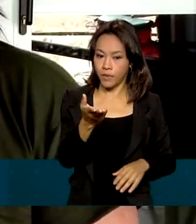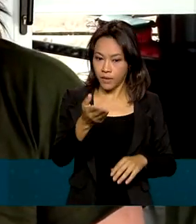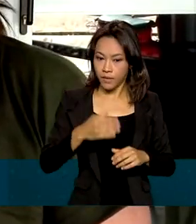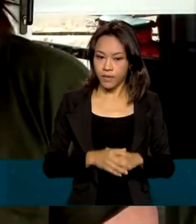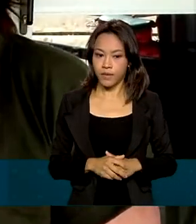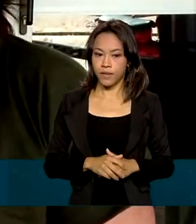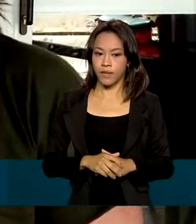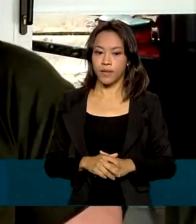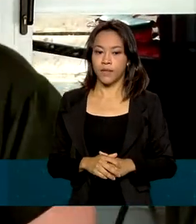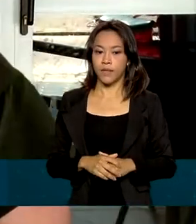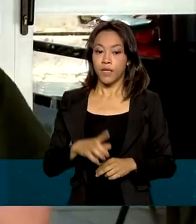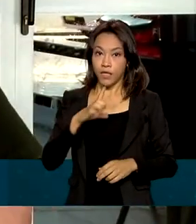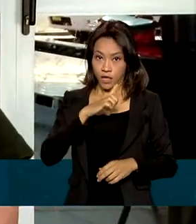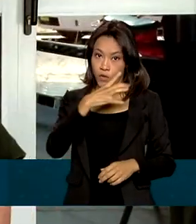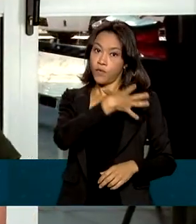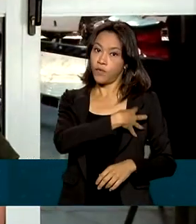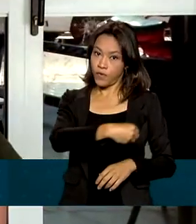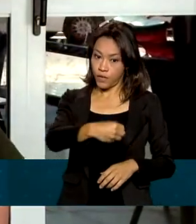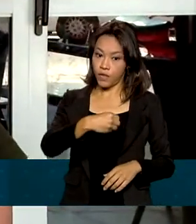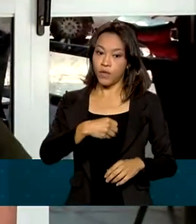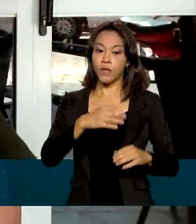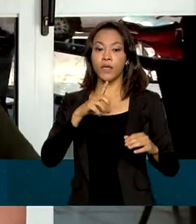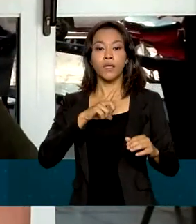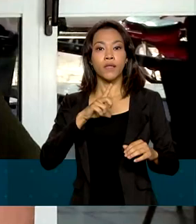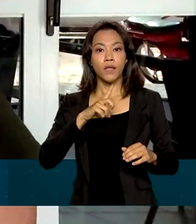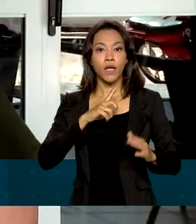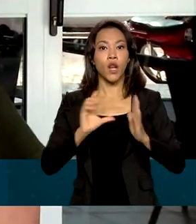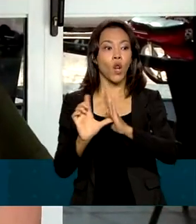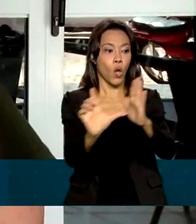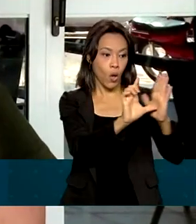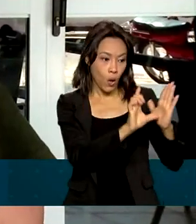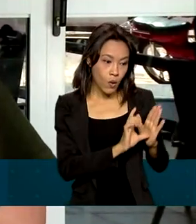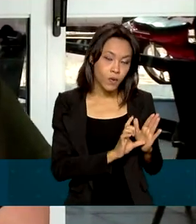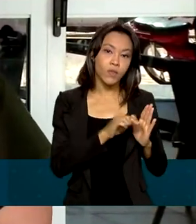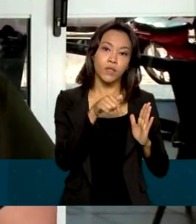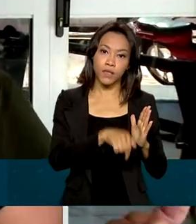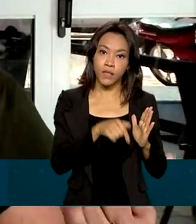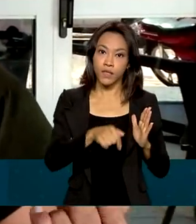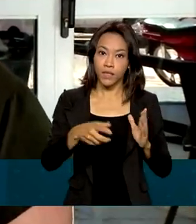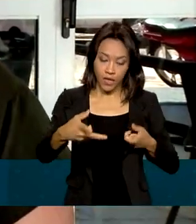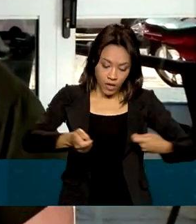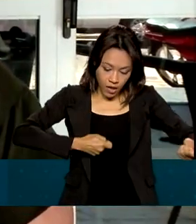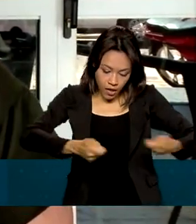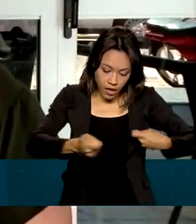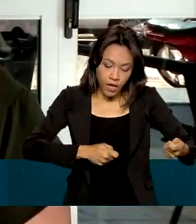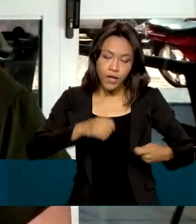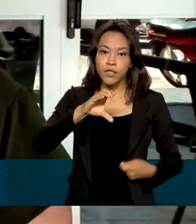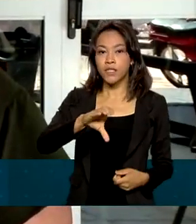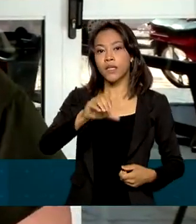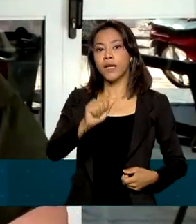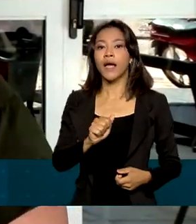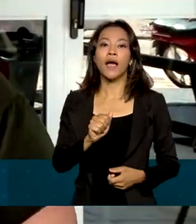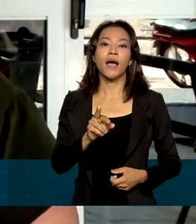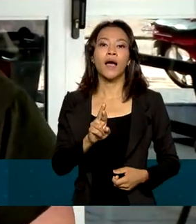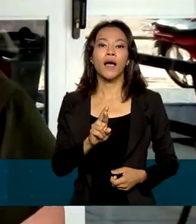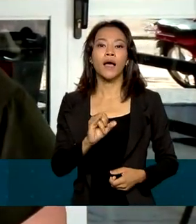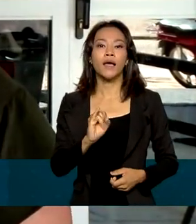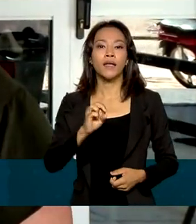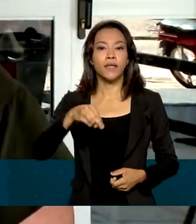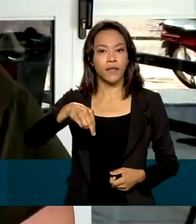entendendo? Eu tenho filho aqui que tem lojas, empresário de peças de carimbo. Tenho nora que tem farmácia já